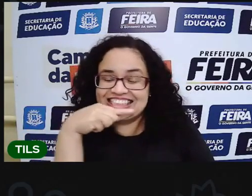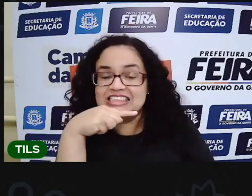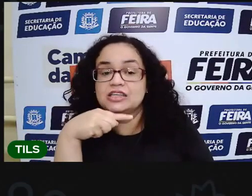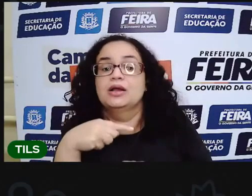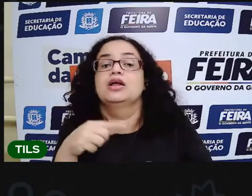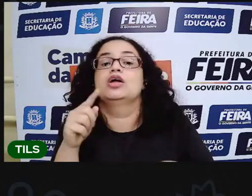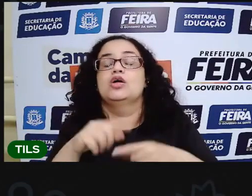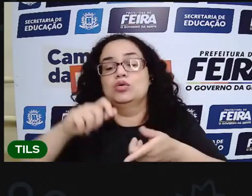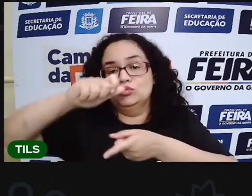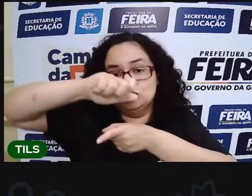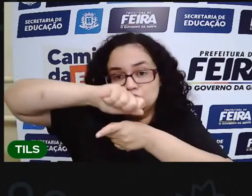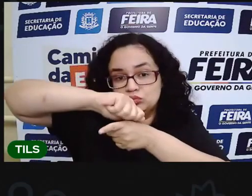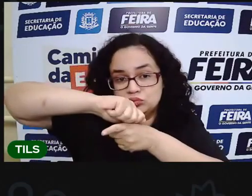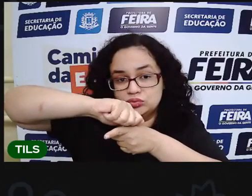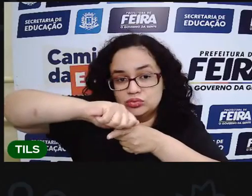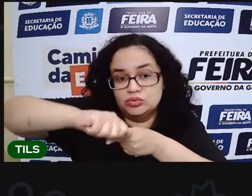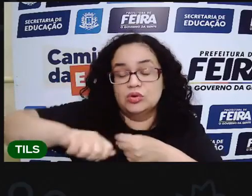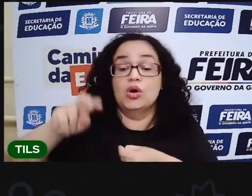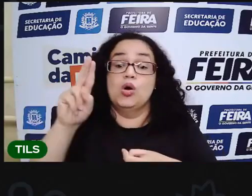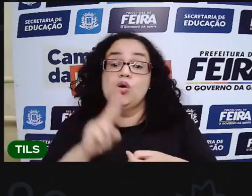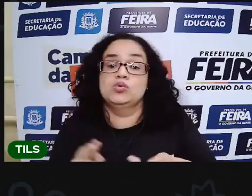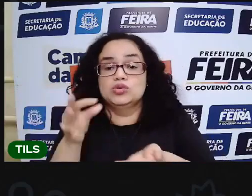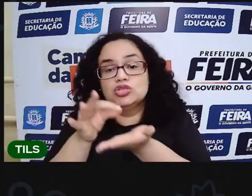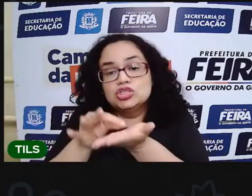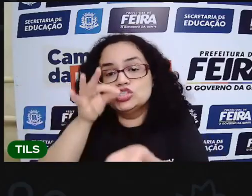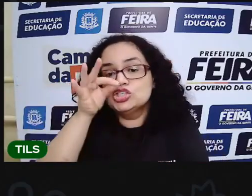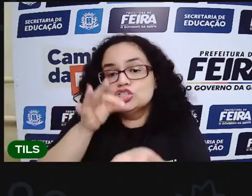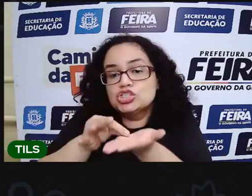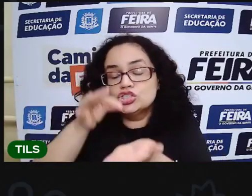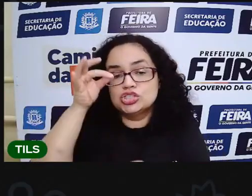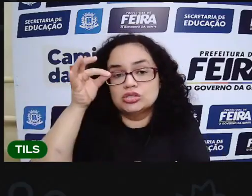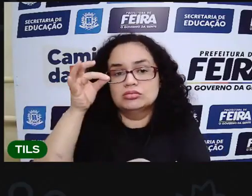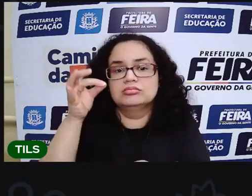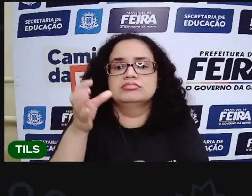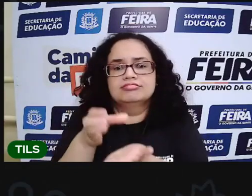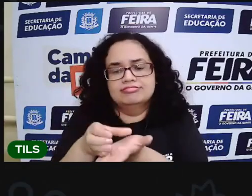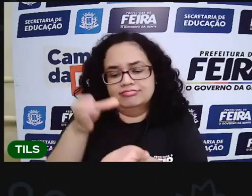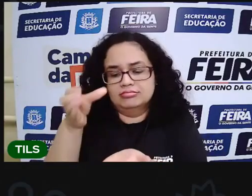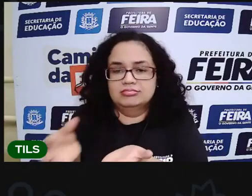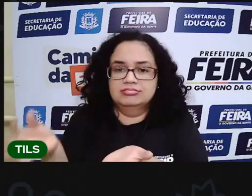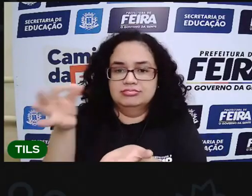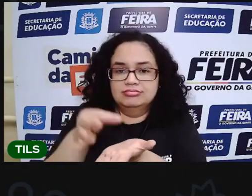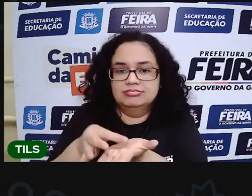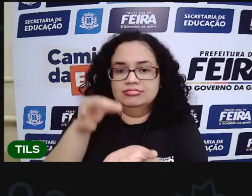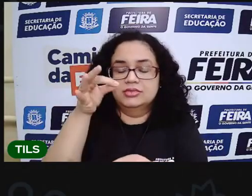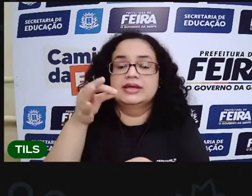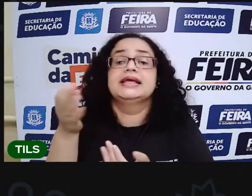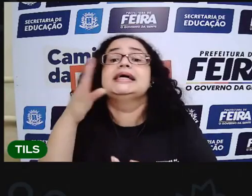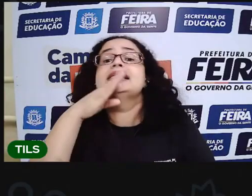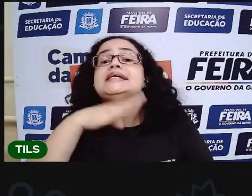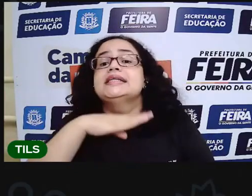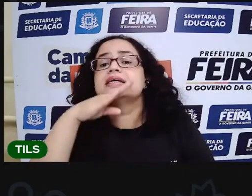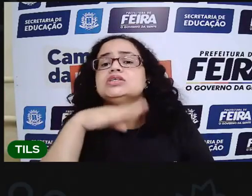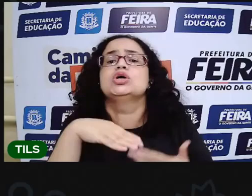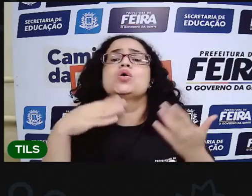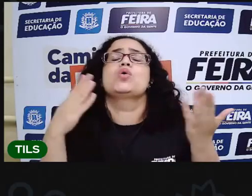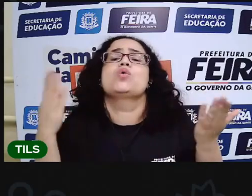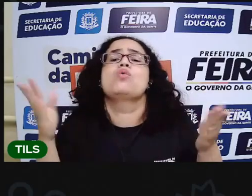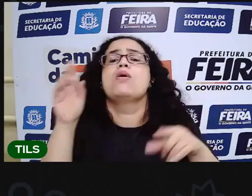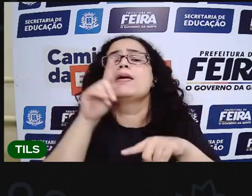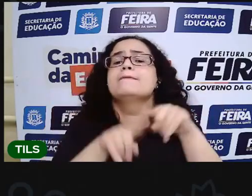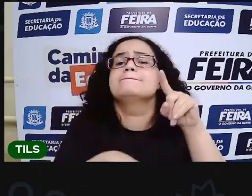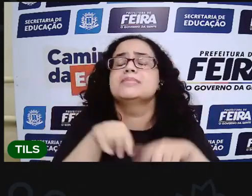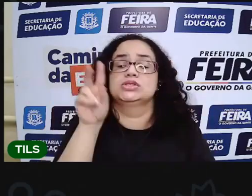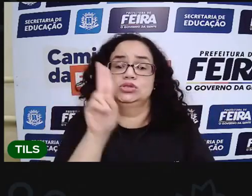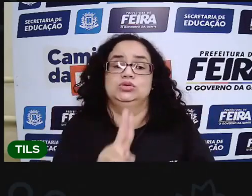Uso creme dental, uso xícara para tomar café, entre outras coisas. E à tarde, que objetos você costuma